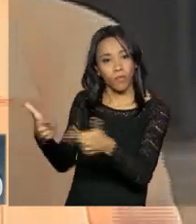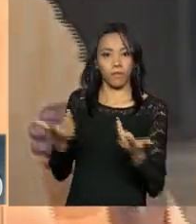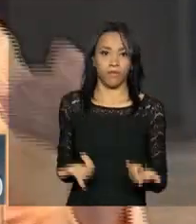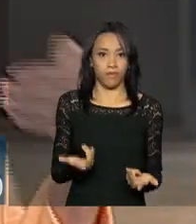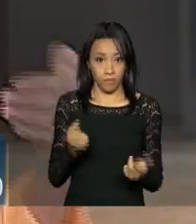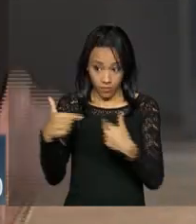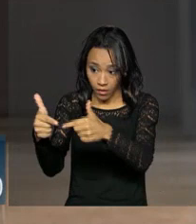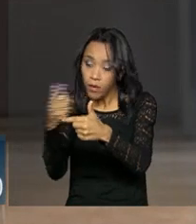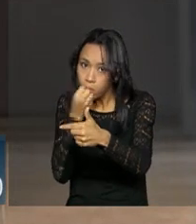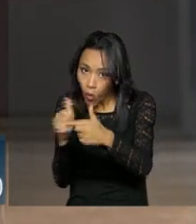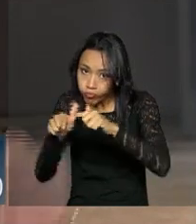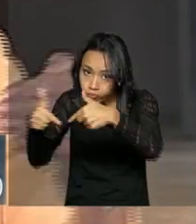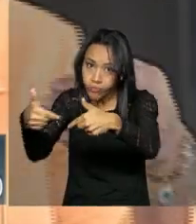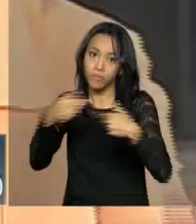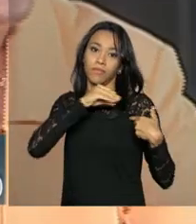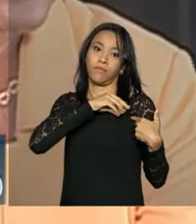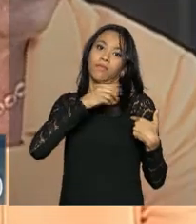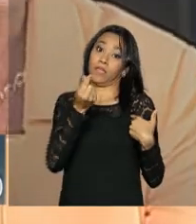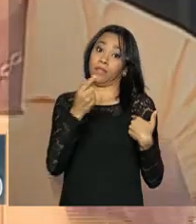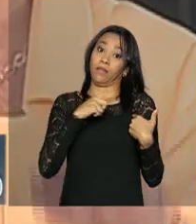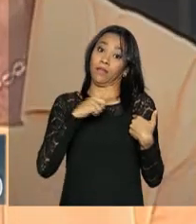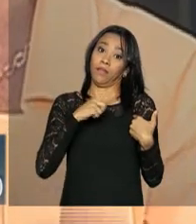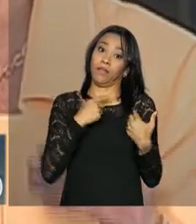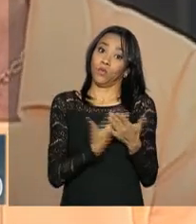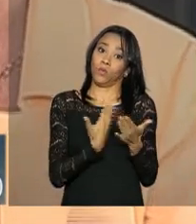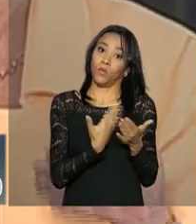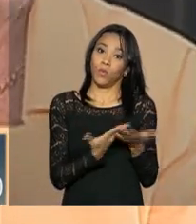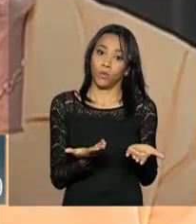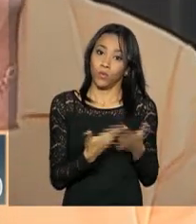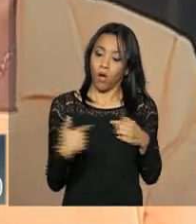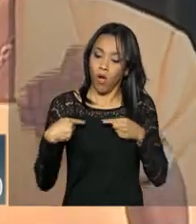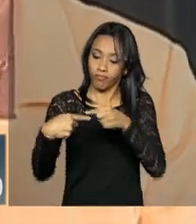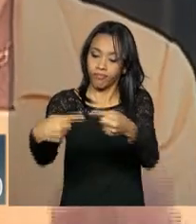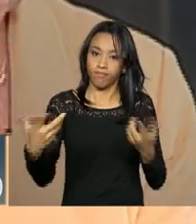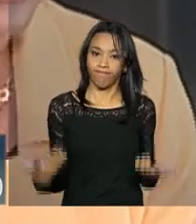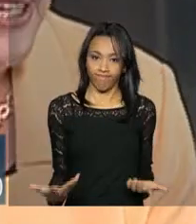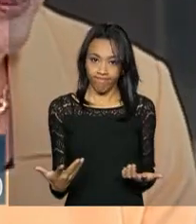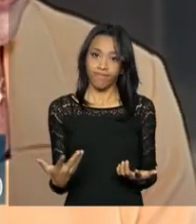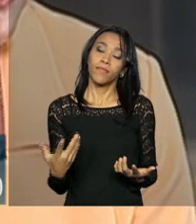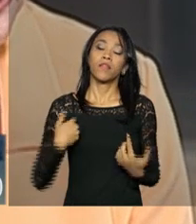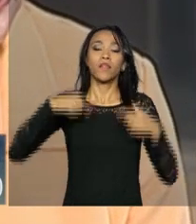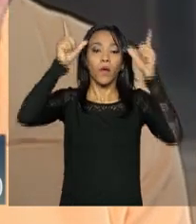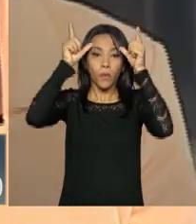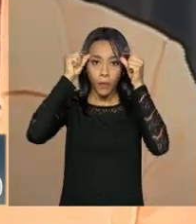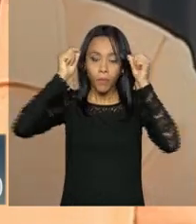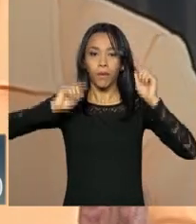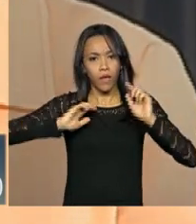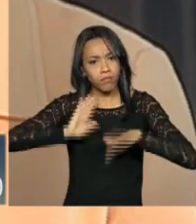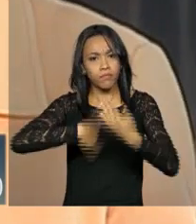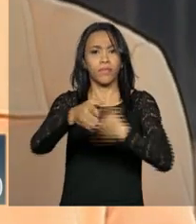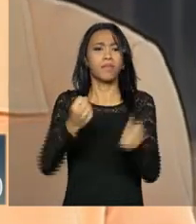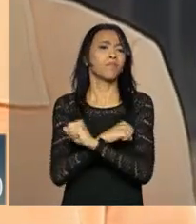emprego é preciso ter boa educação. Para ter boa educação é preciso que nós tenhamos a tranquilidade para crescer. É